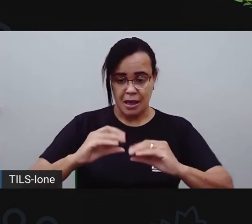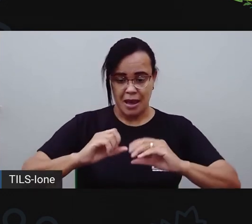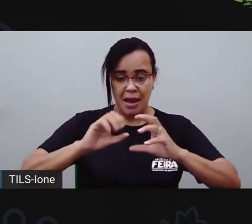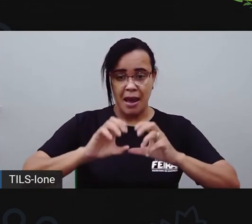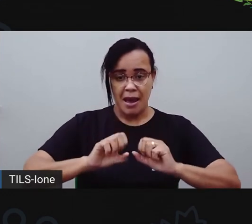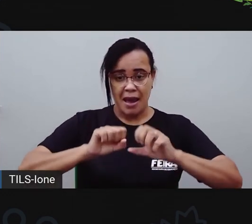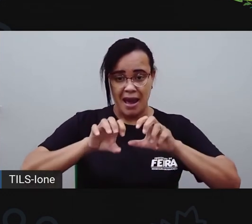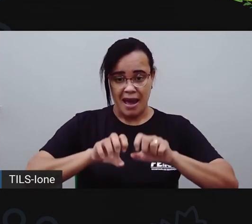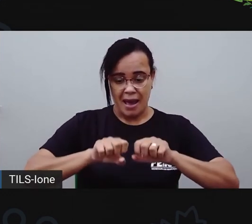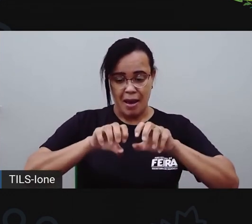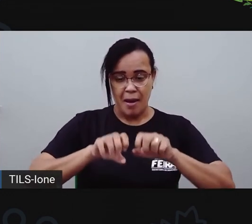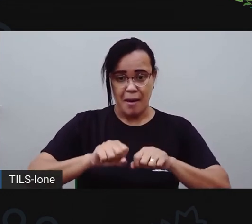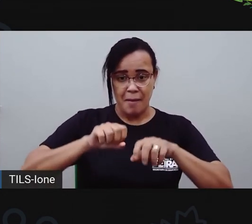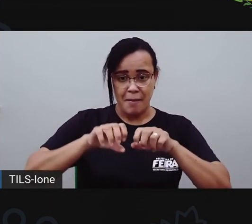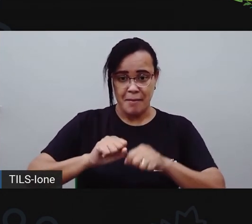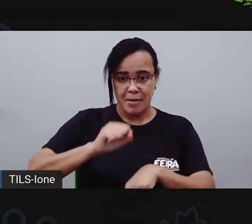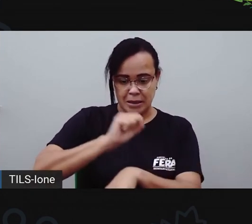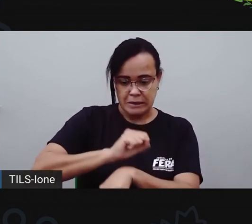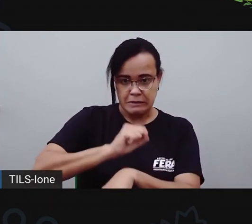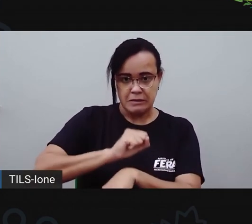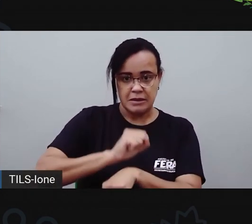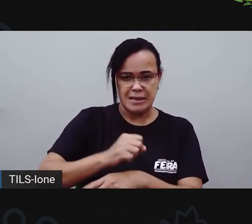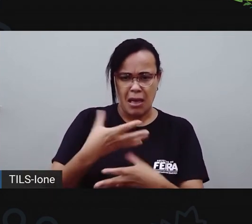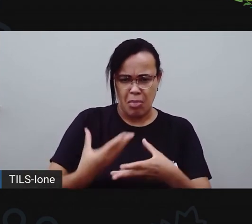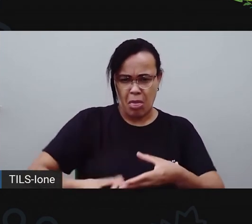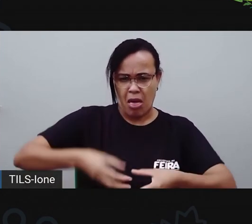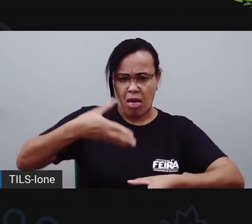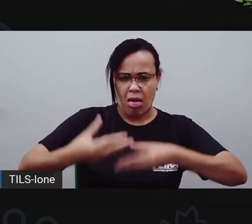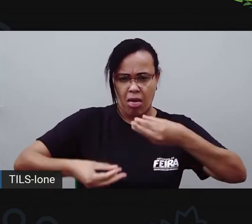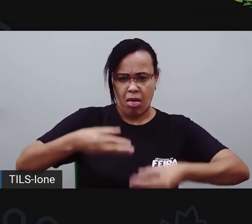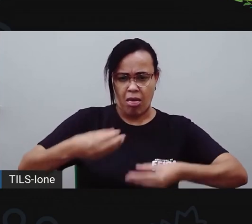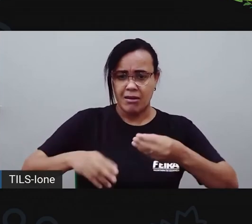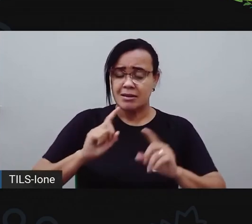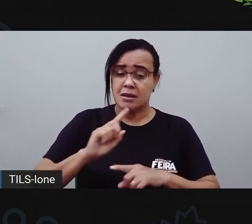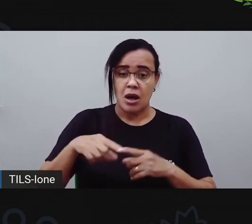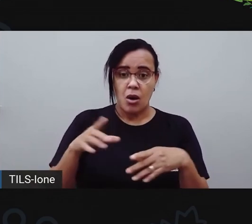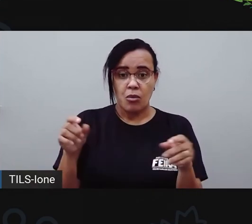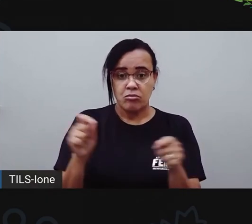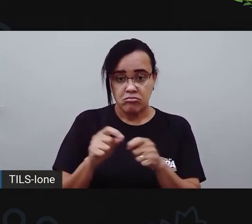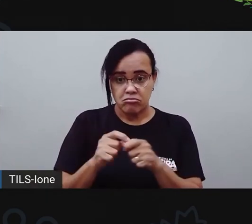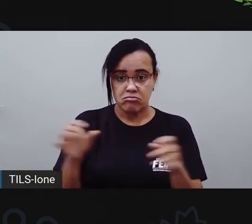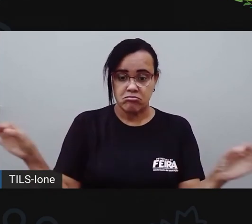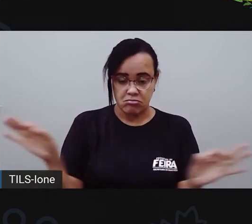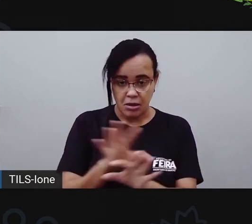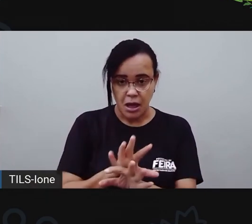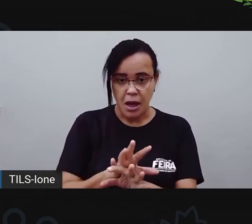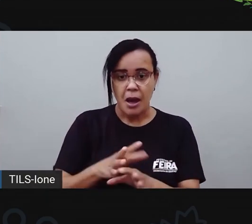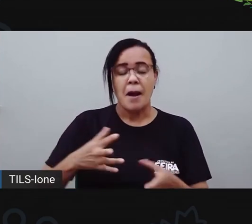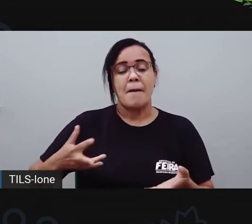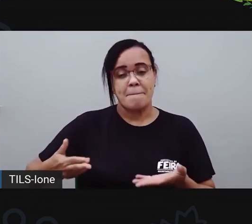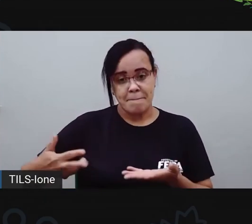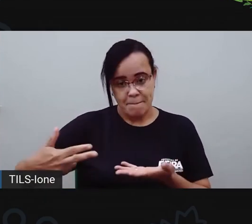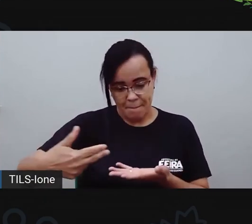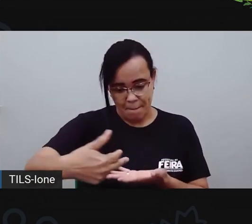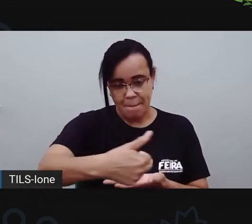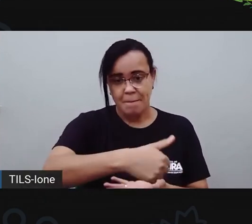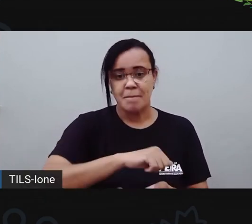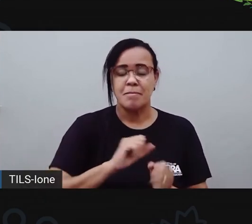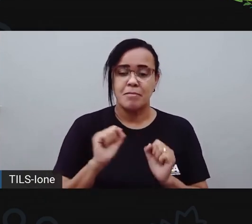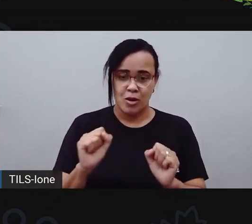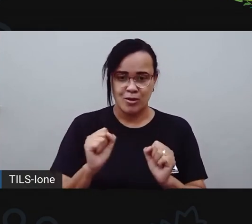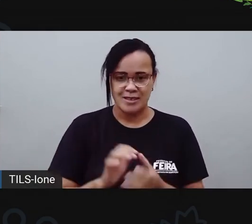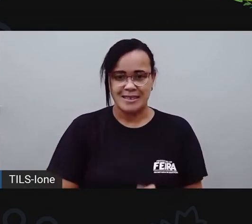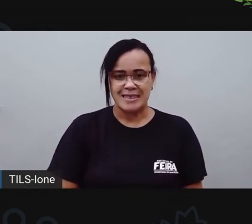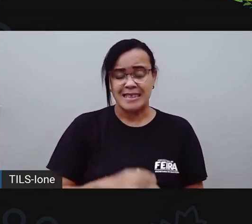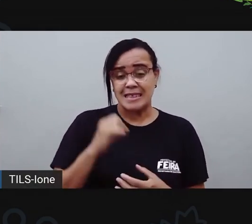amolecida. Então, preparou a massa, já pode cortar. Se você estiver preparando num dia de muito calor, você